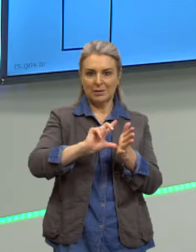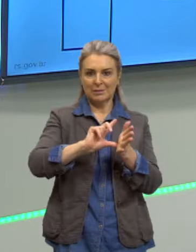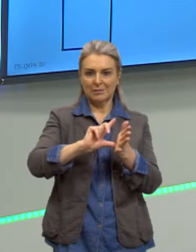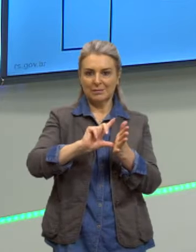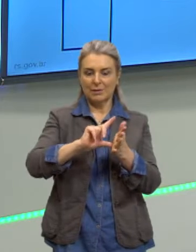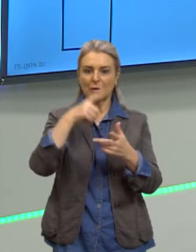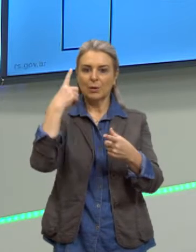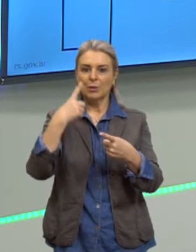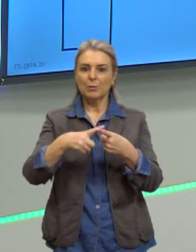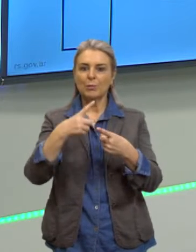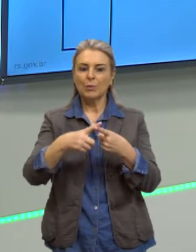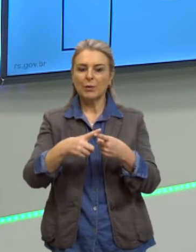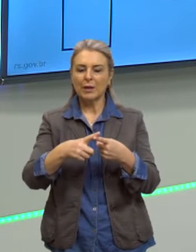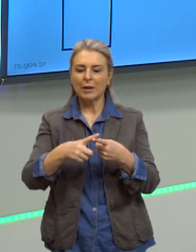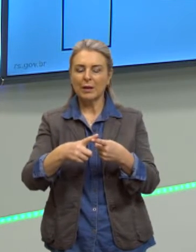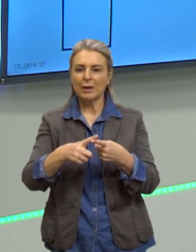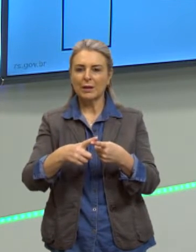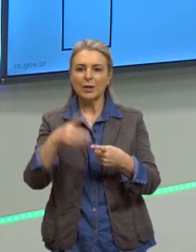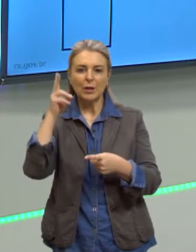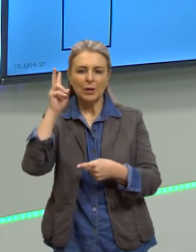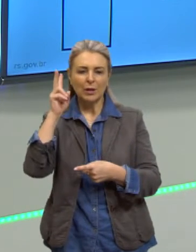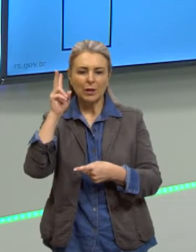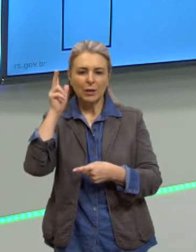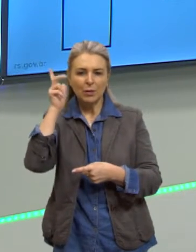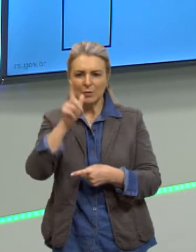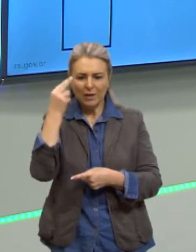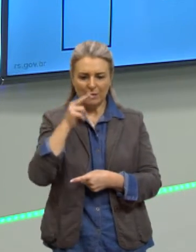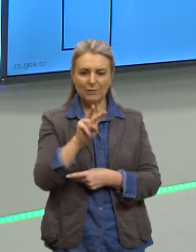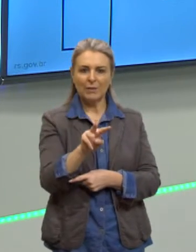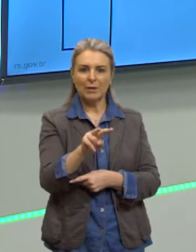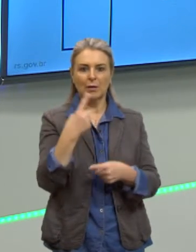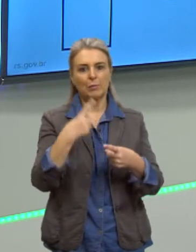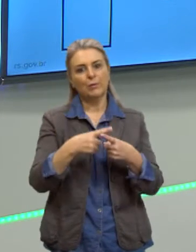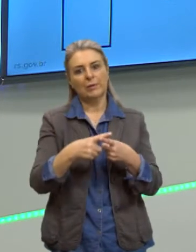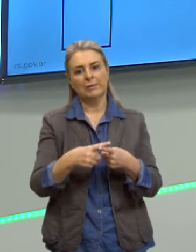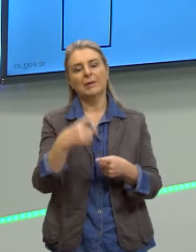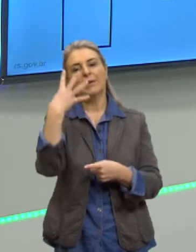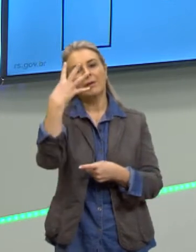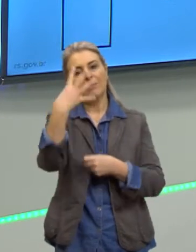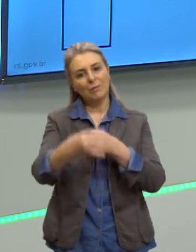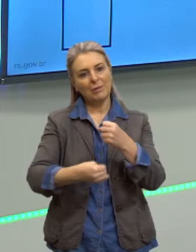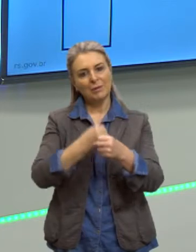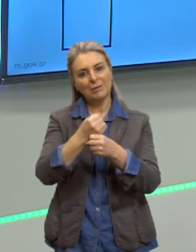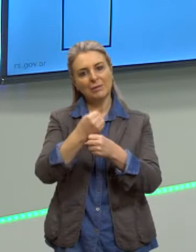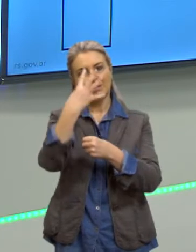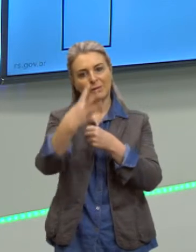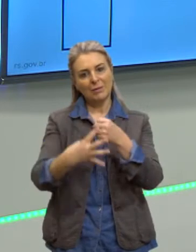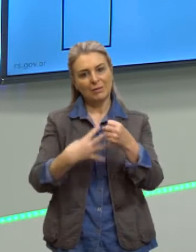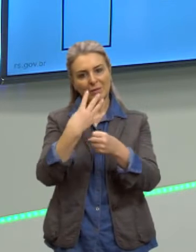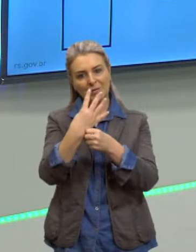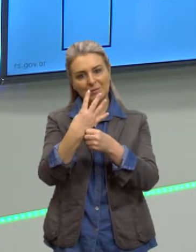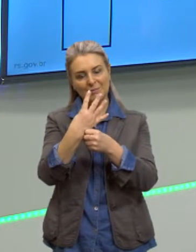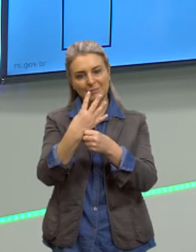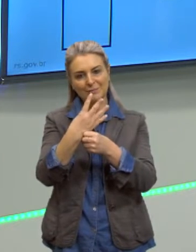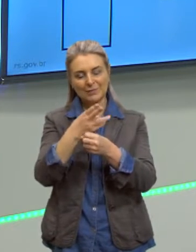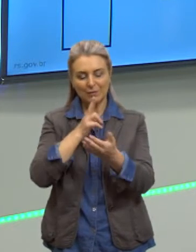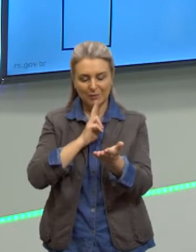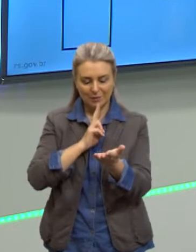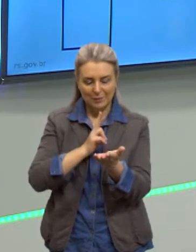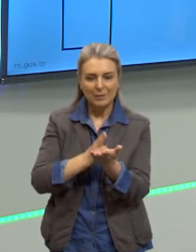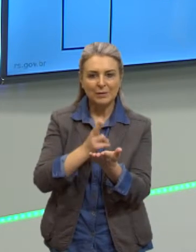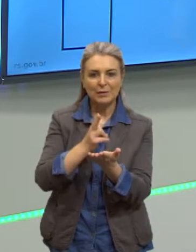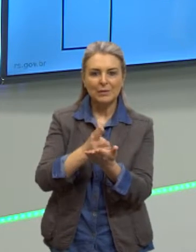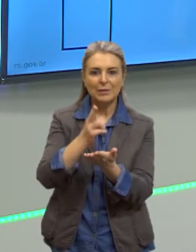certo? Por que a gente consegue prever? Porque a gente sabe que ela acontece de quatro em quatro anos. E isso me dá uma sequência